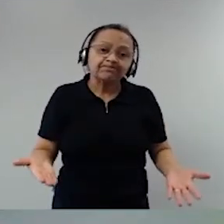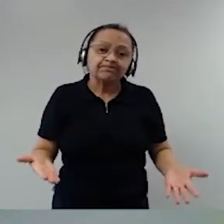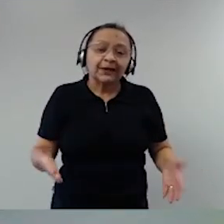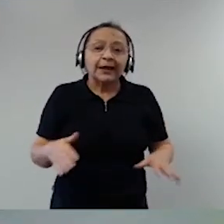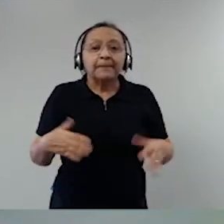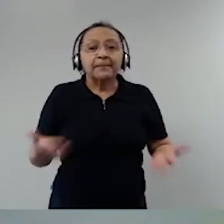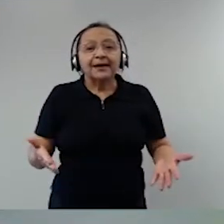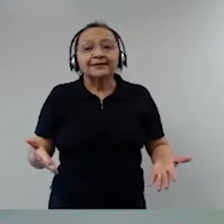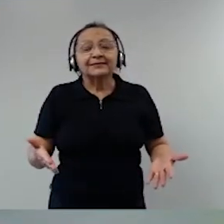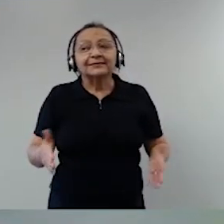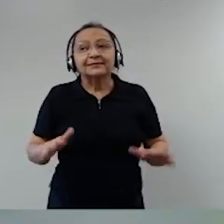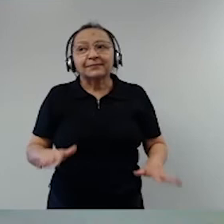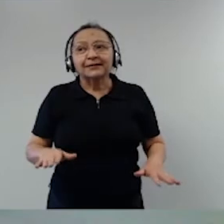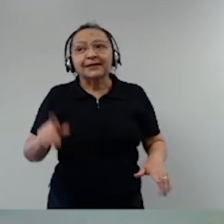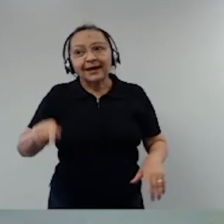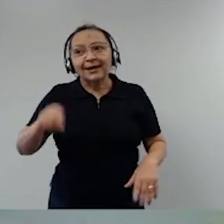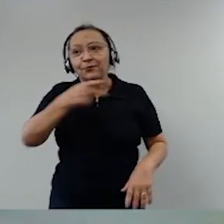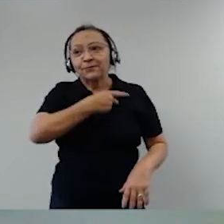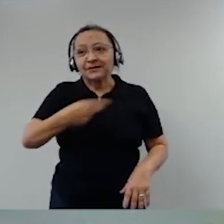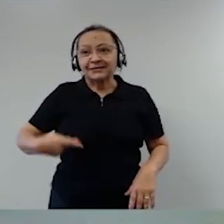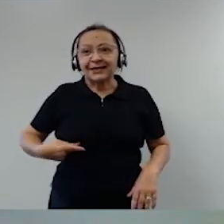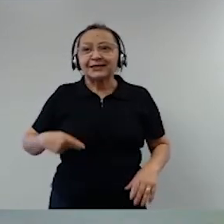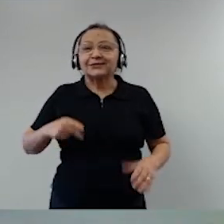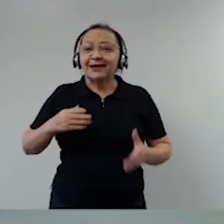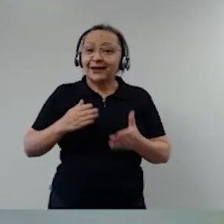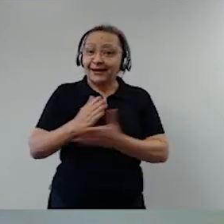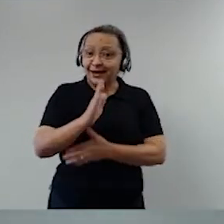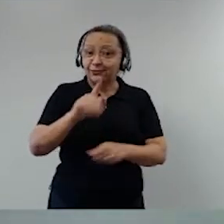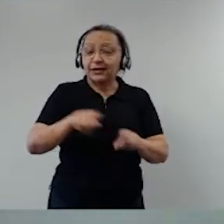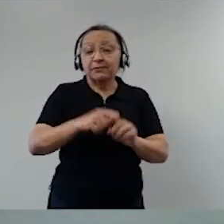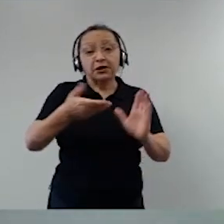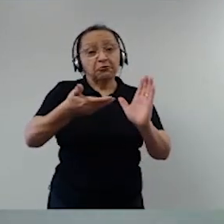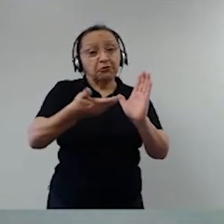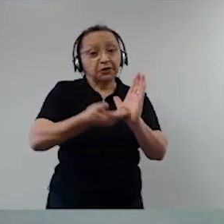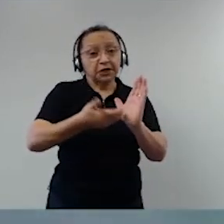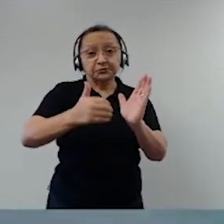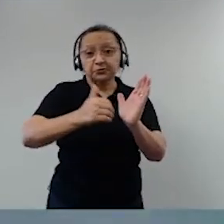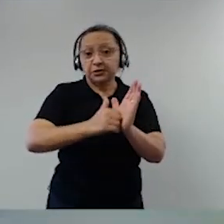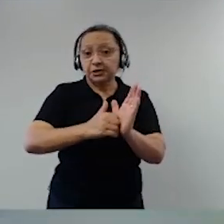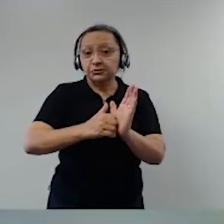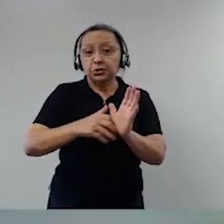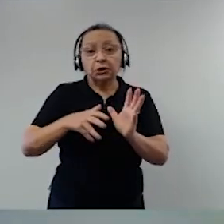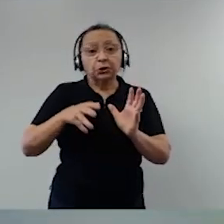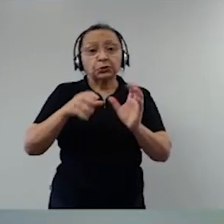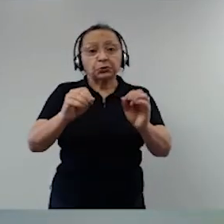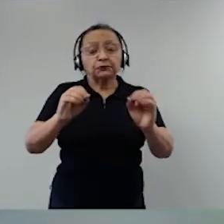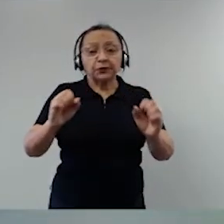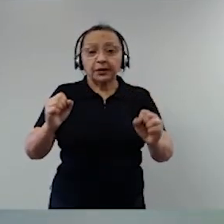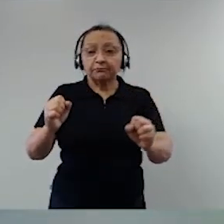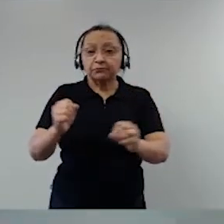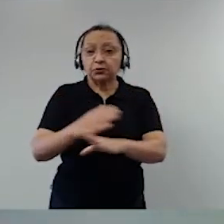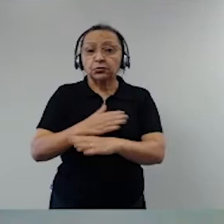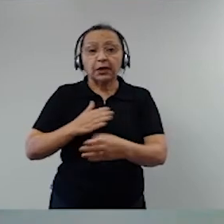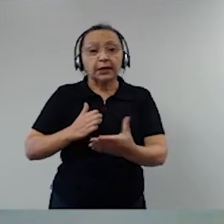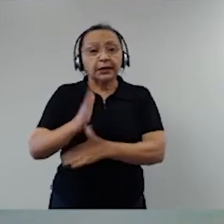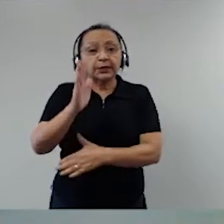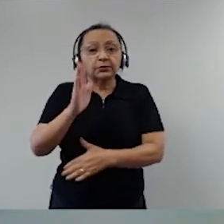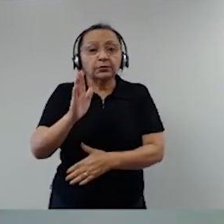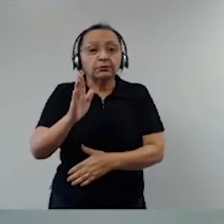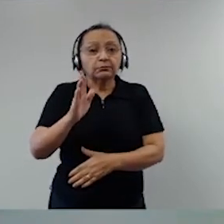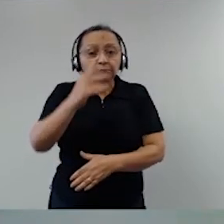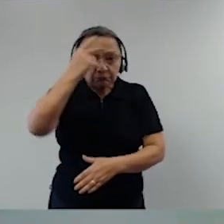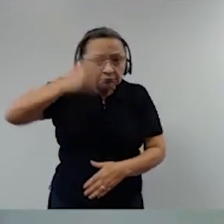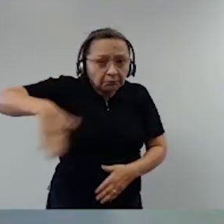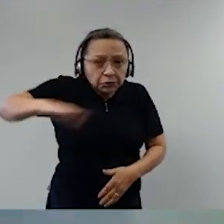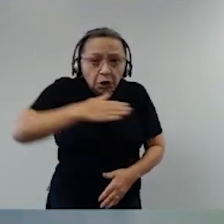tomadas, mas é um presidente eleito. Tem um Congresso eleito, também pode não gostar de um ou outro, não é perfeito, nem vai ser perfeito